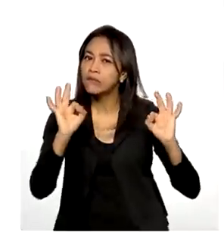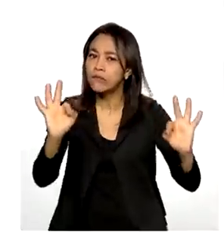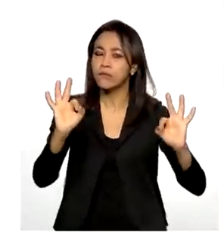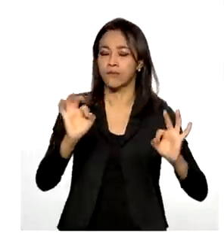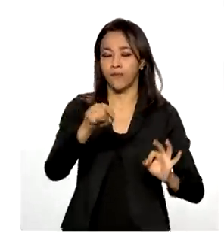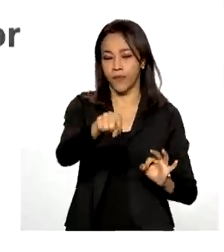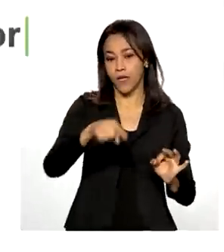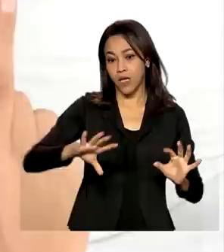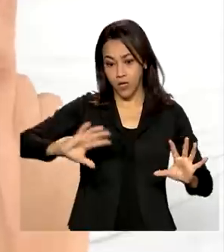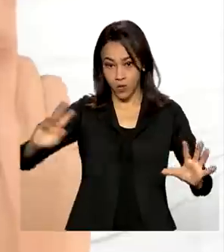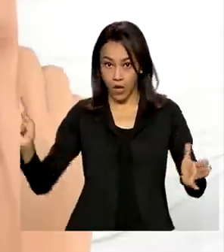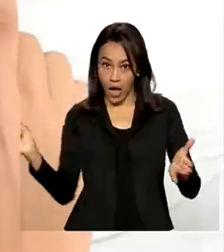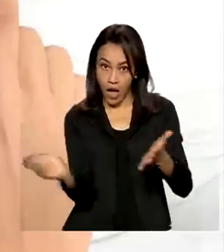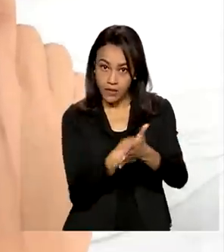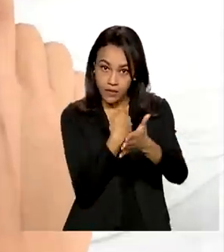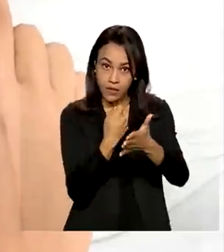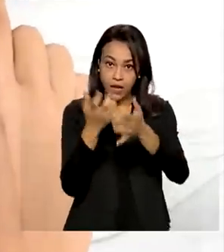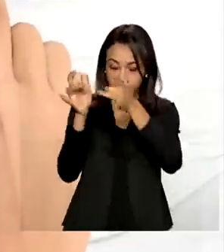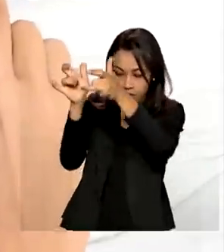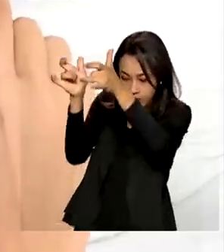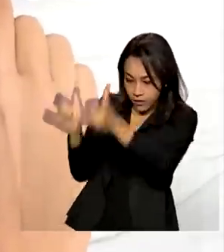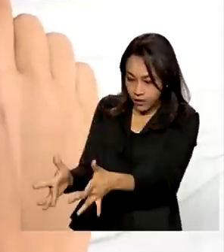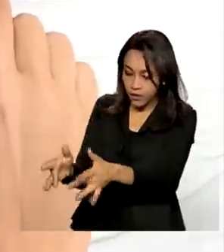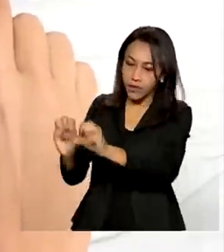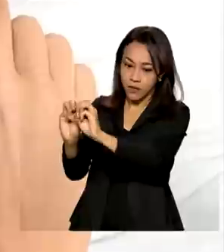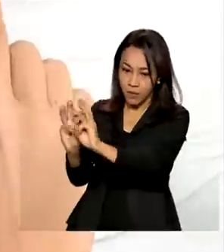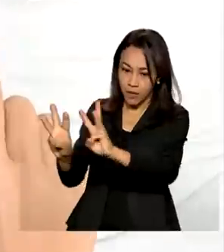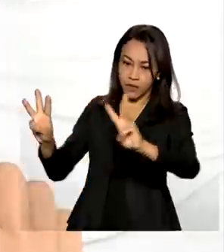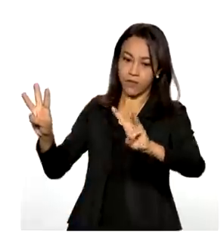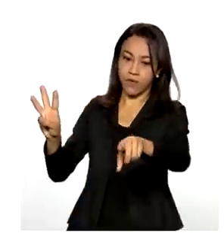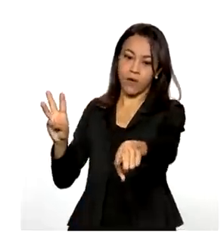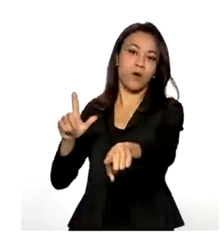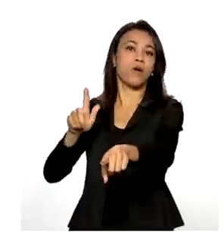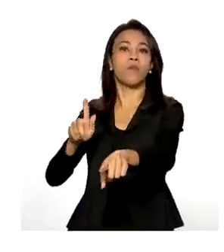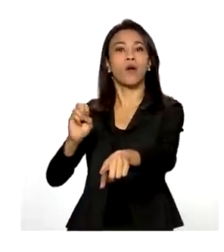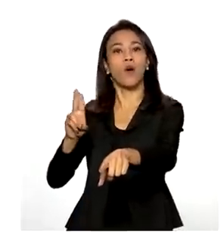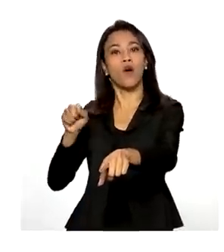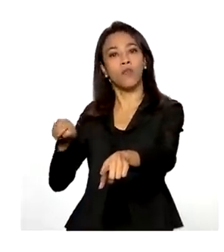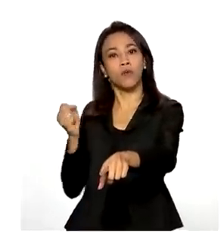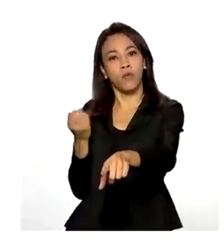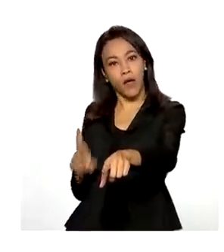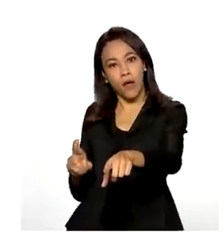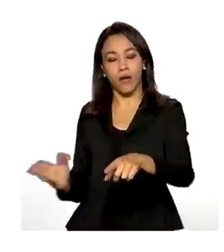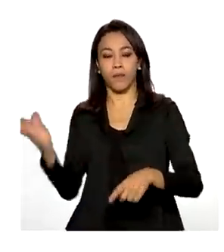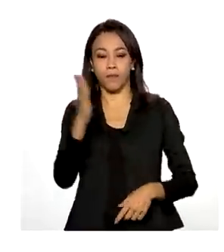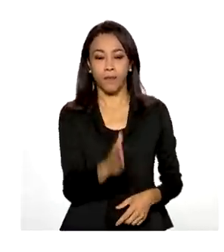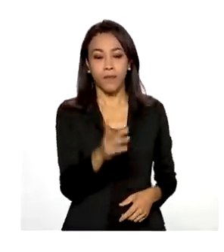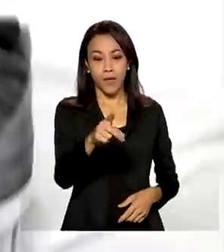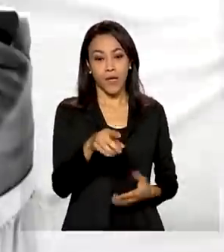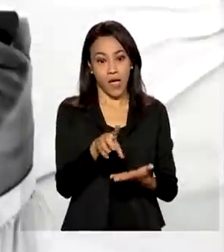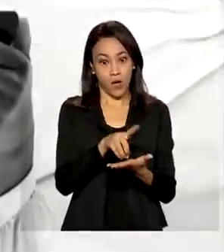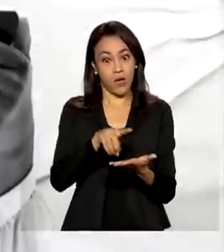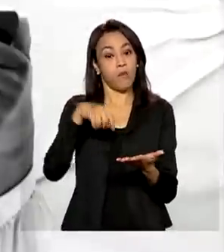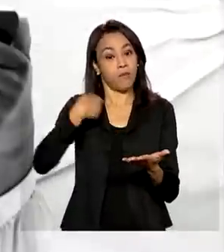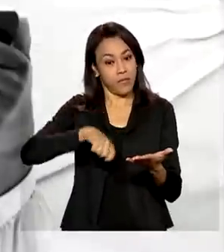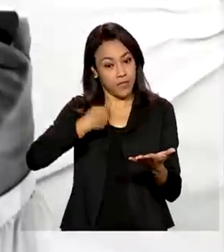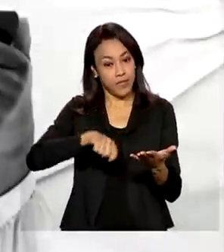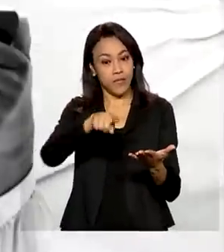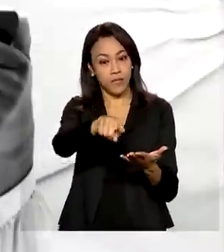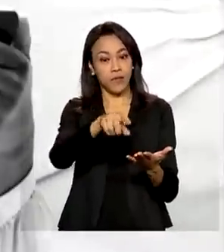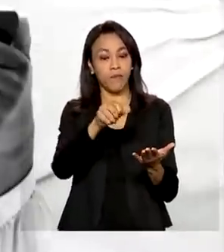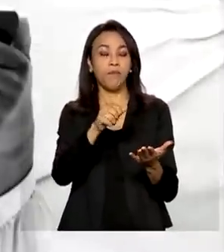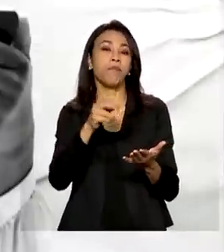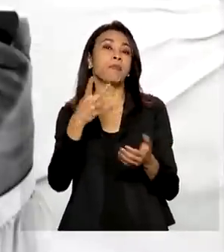documentos assinados ficam em uma lista no gov.br. Para assinar digitalmente, é preciso ter a conta prata